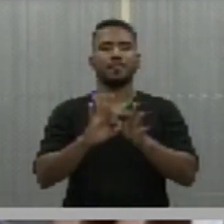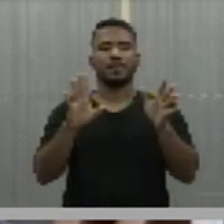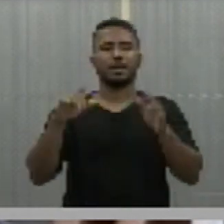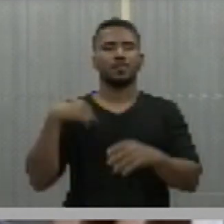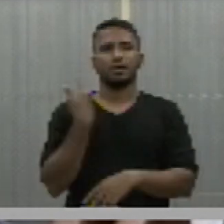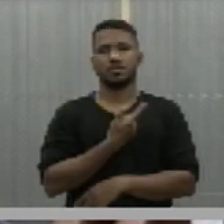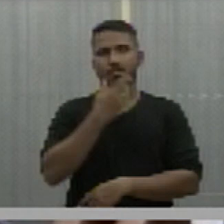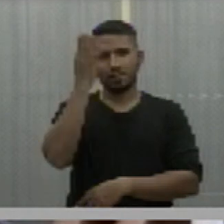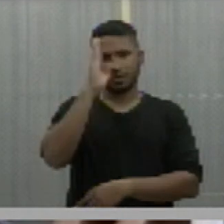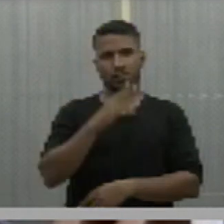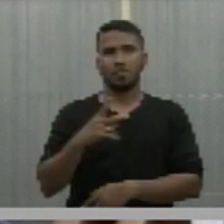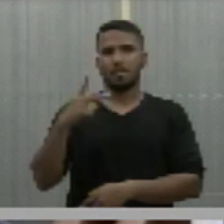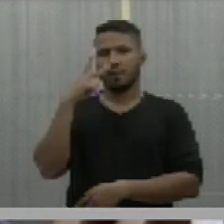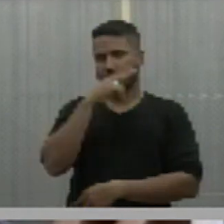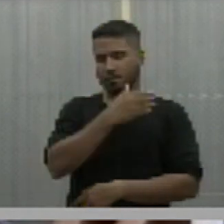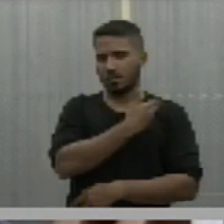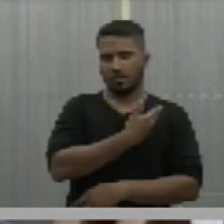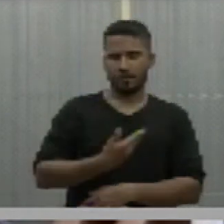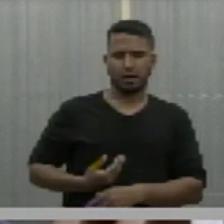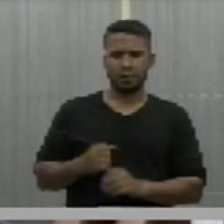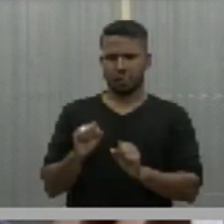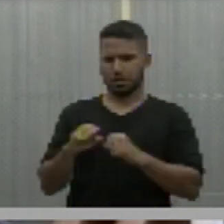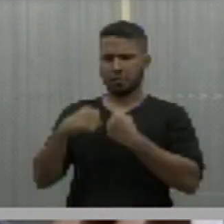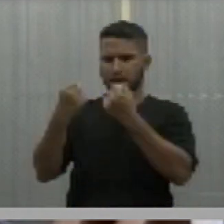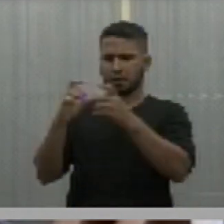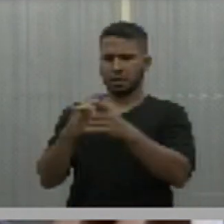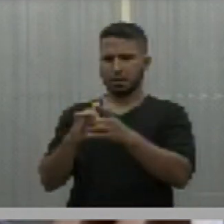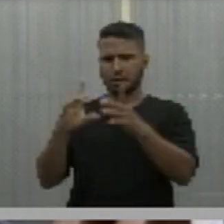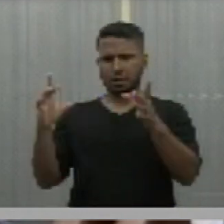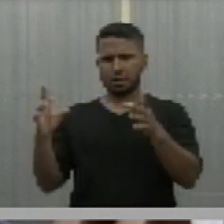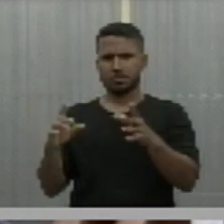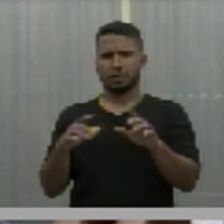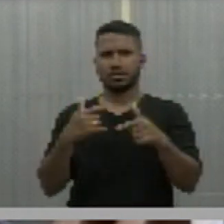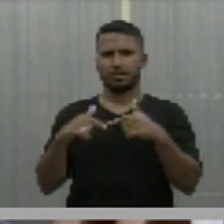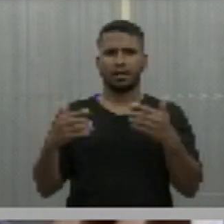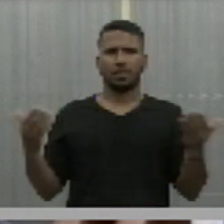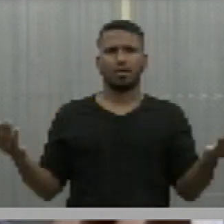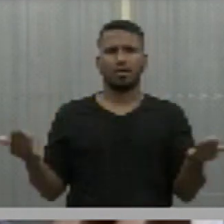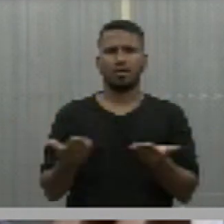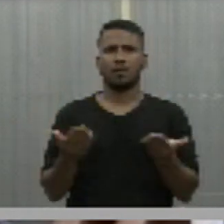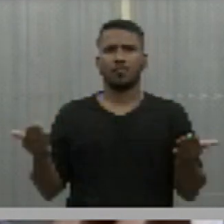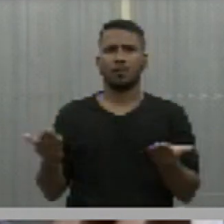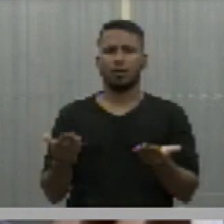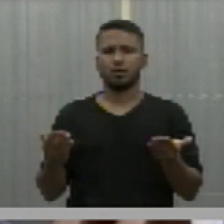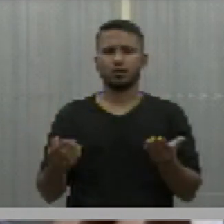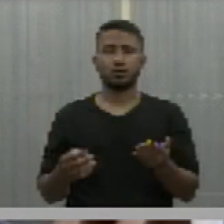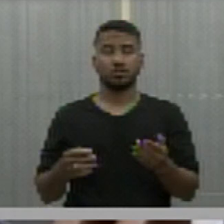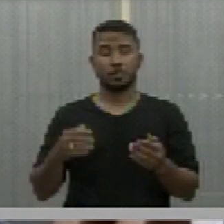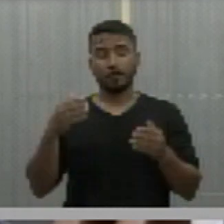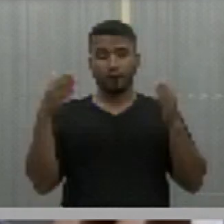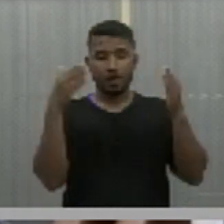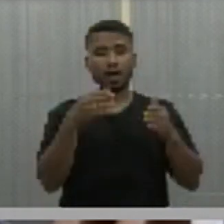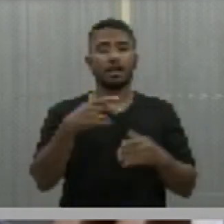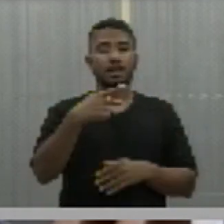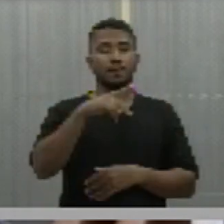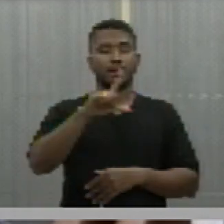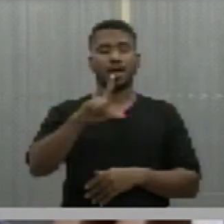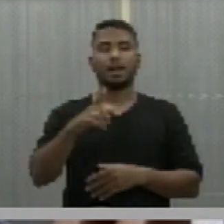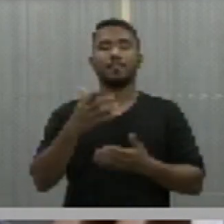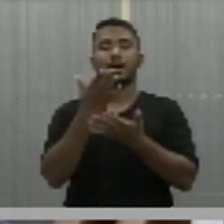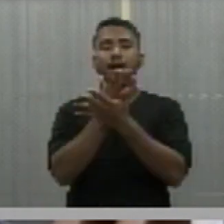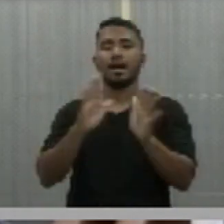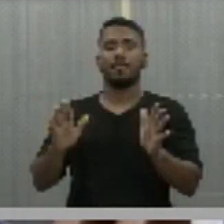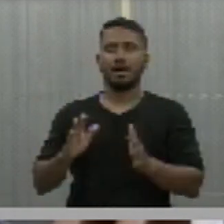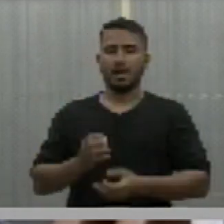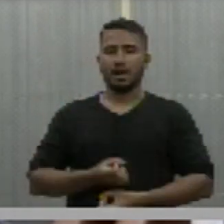O mesmo governo que dizia defender a democracia e a liberdade trabalha hoje, através desse PL, para pôr fim à liberdade de expressão